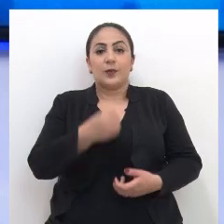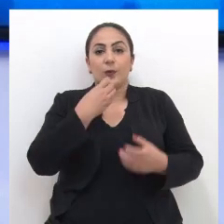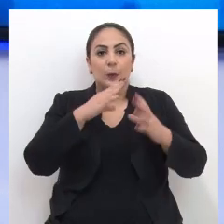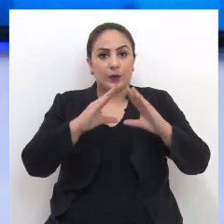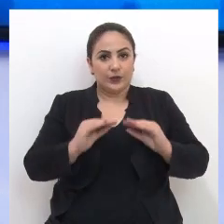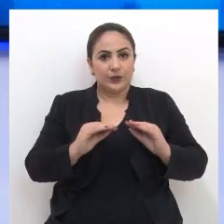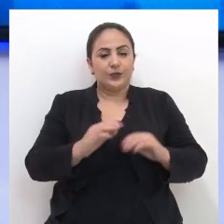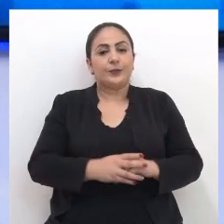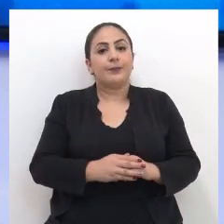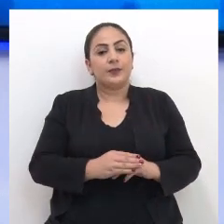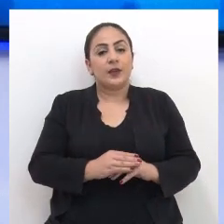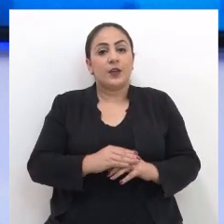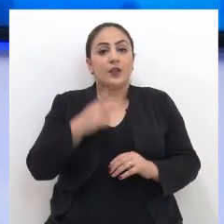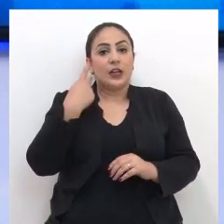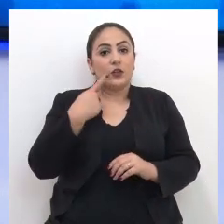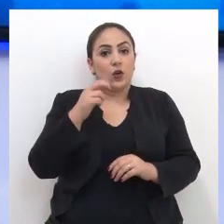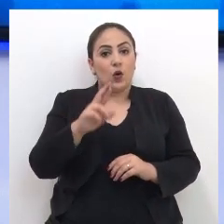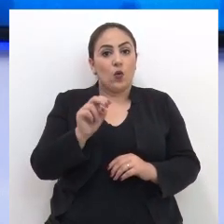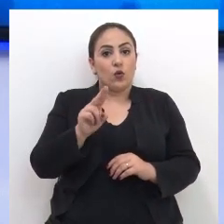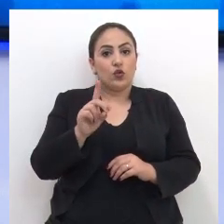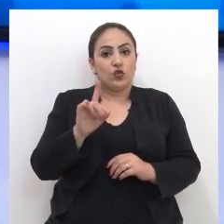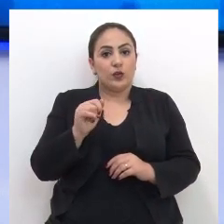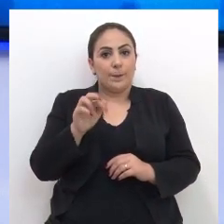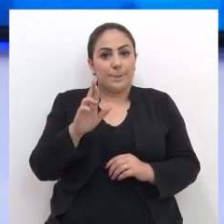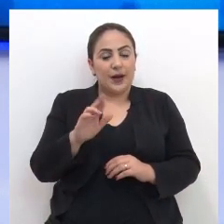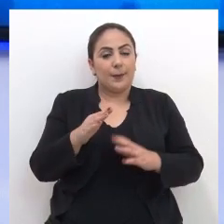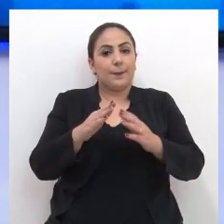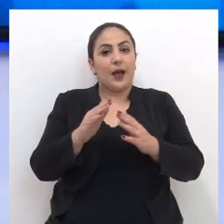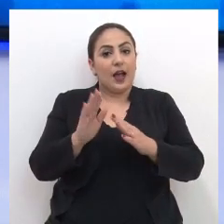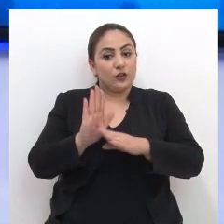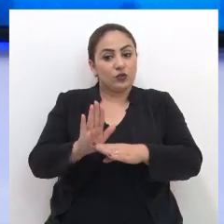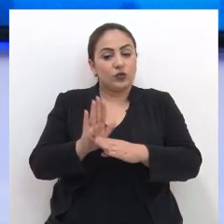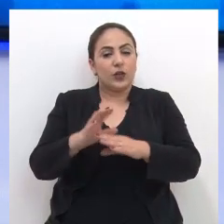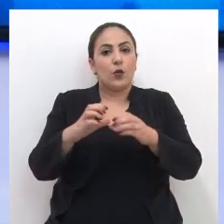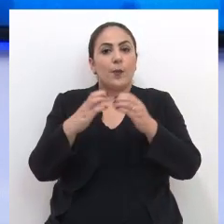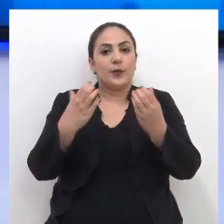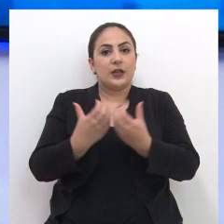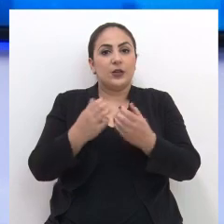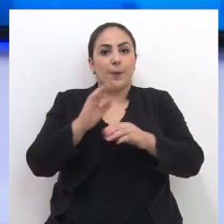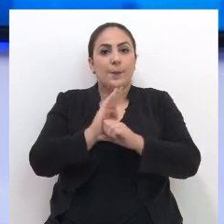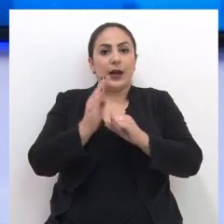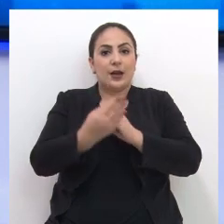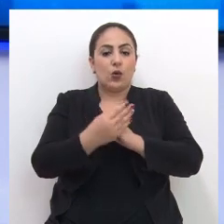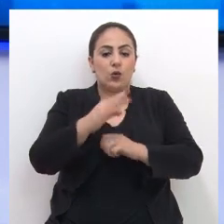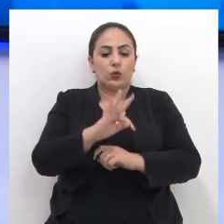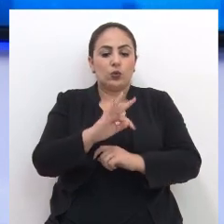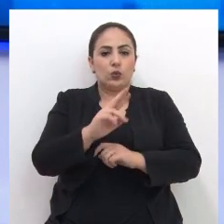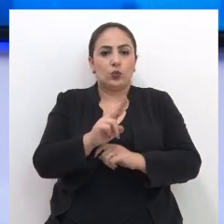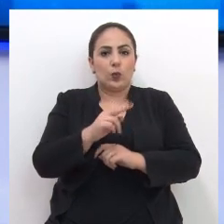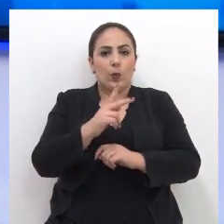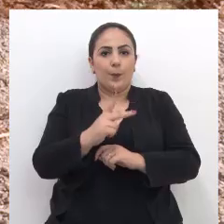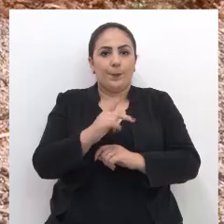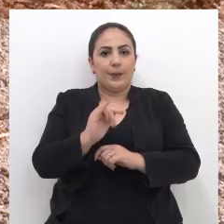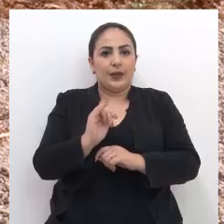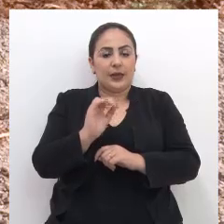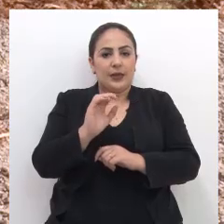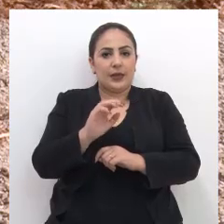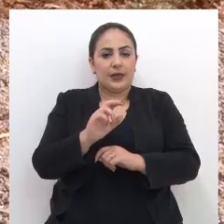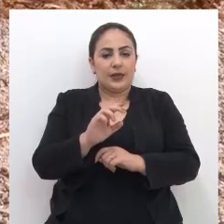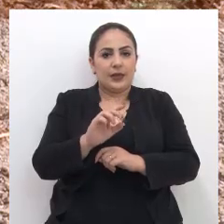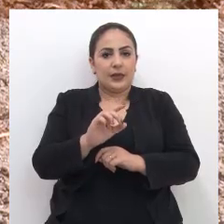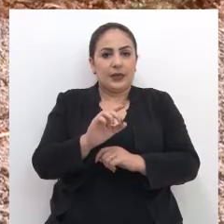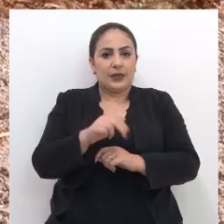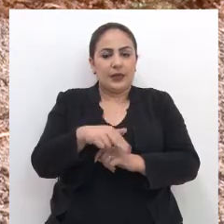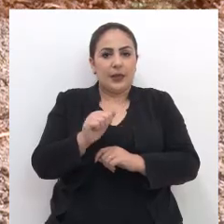Boa noite. O Dilmar dos Santos auxilia a comunidade do bairro Tupinambá na construção de praça. Hoje